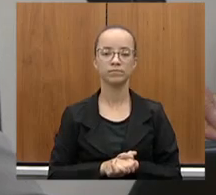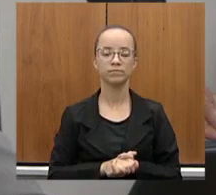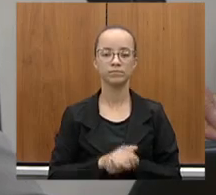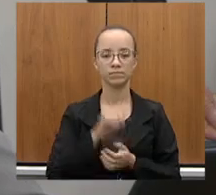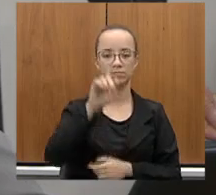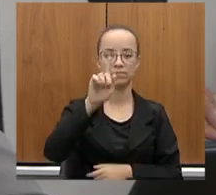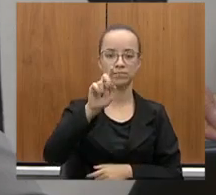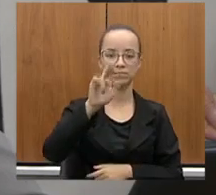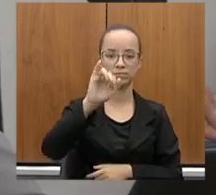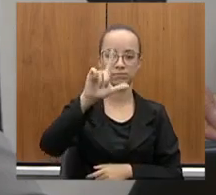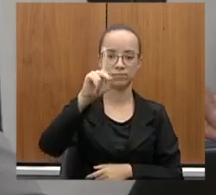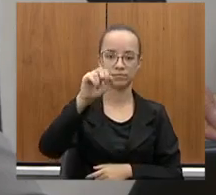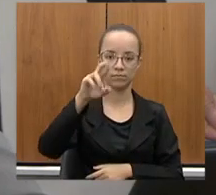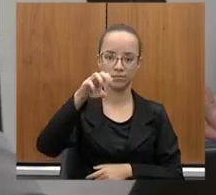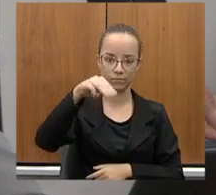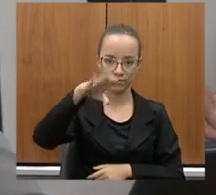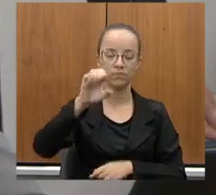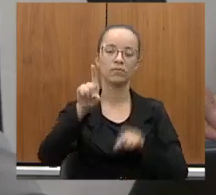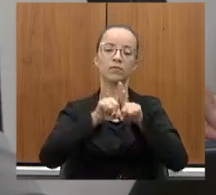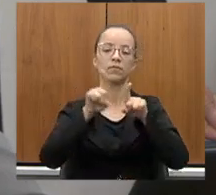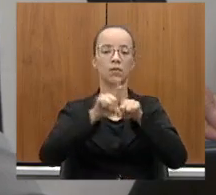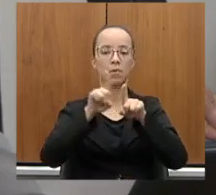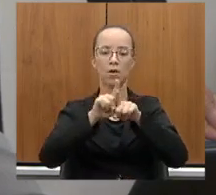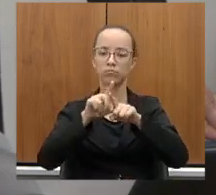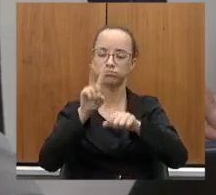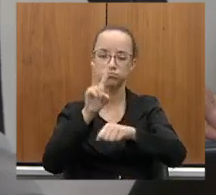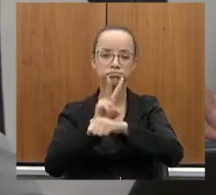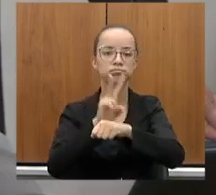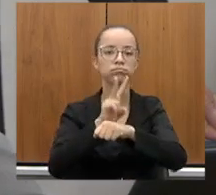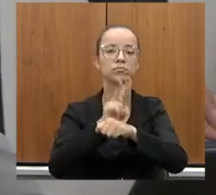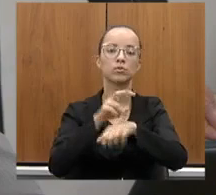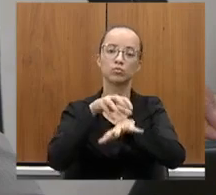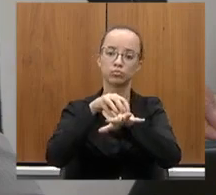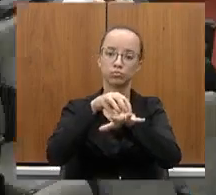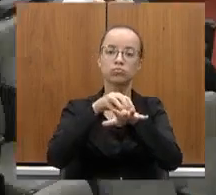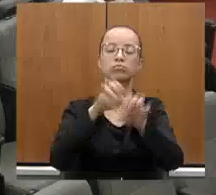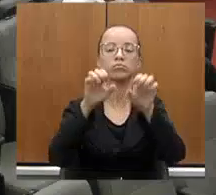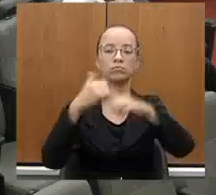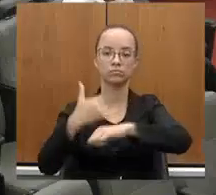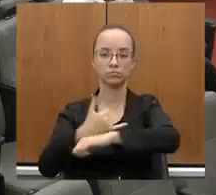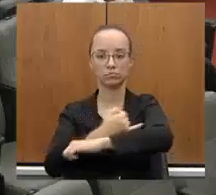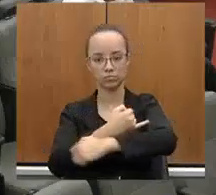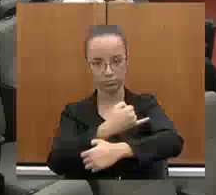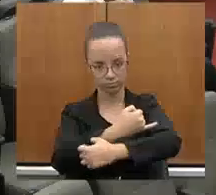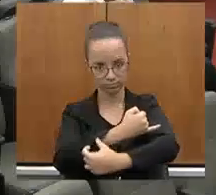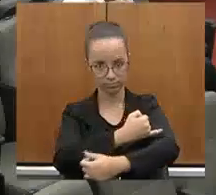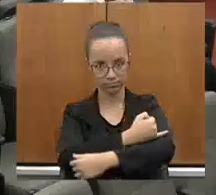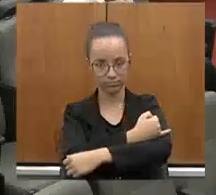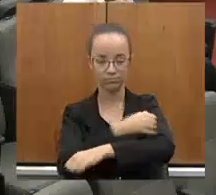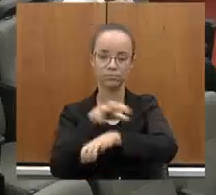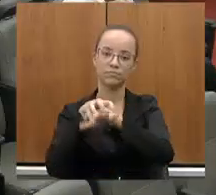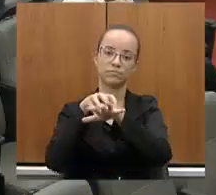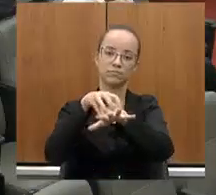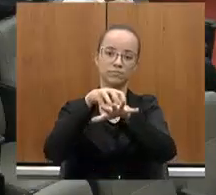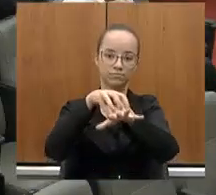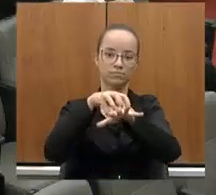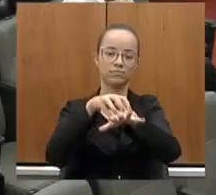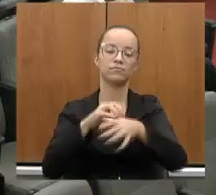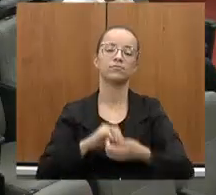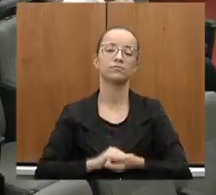Guilherme Paliara Lages, superintendente de Logística e Transporte, Secretaria de Infraestrutura e Mobilidade.